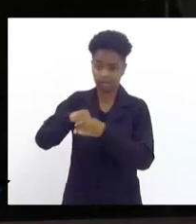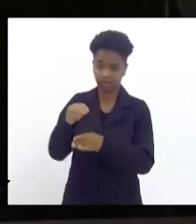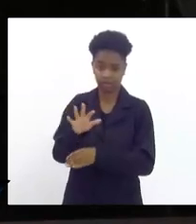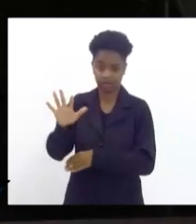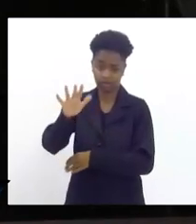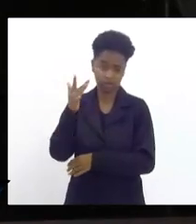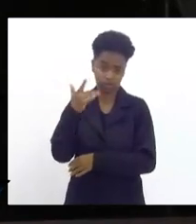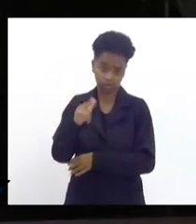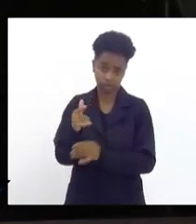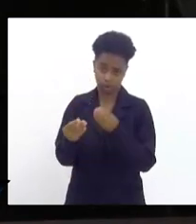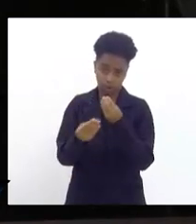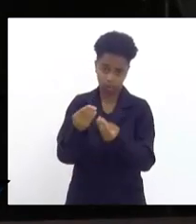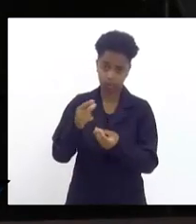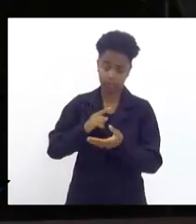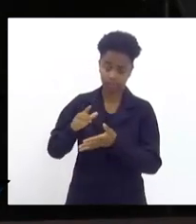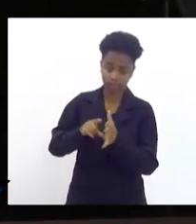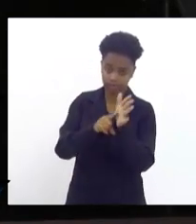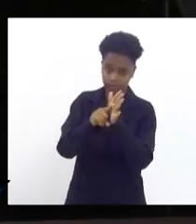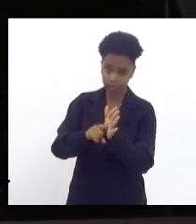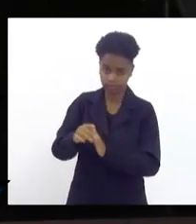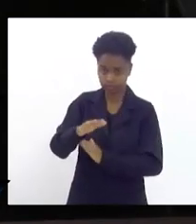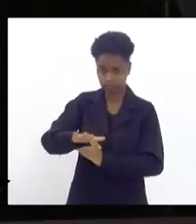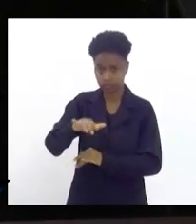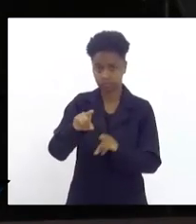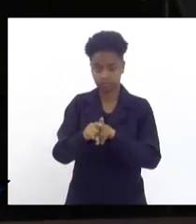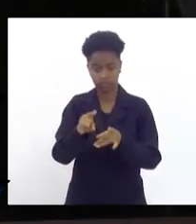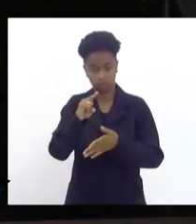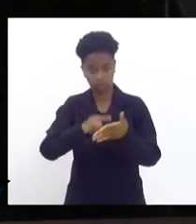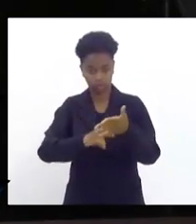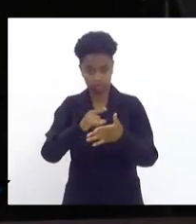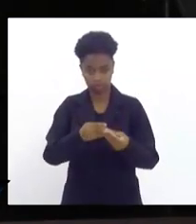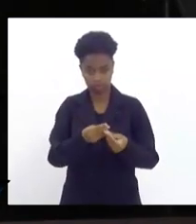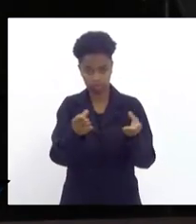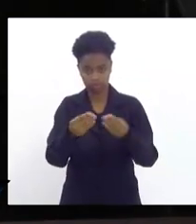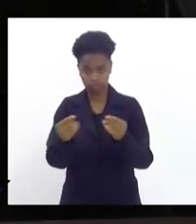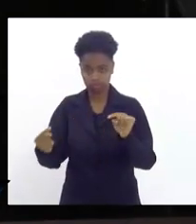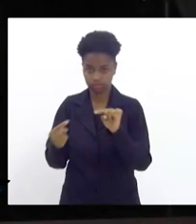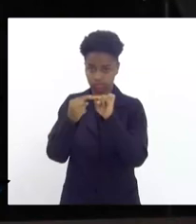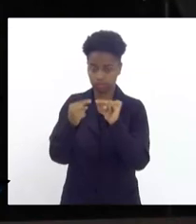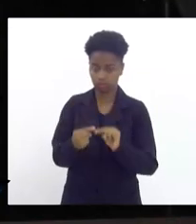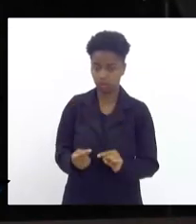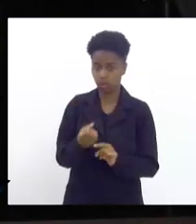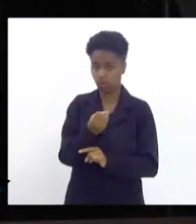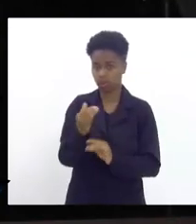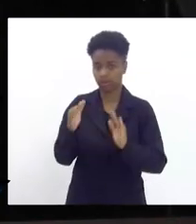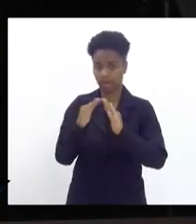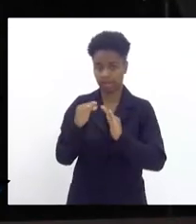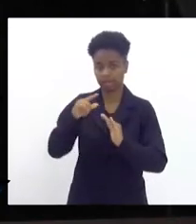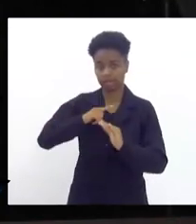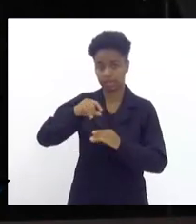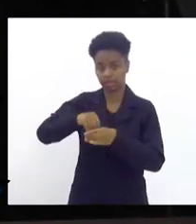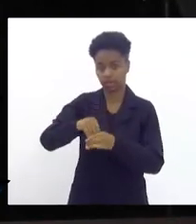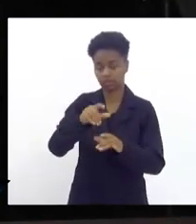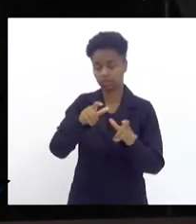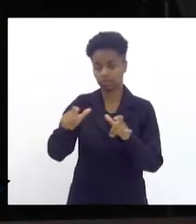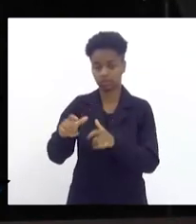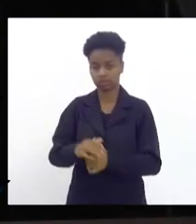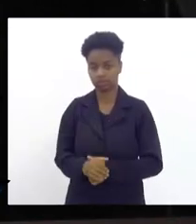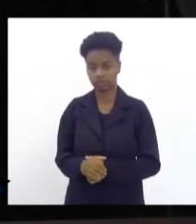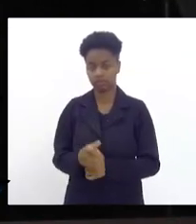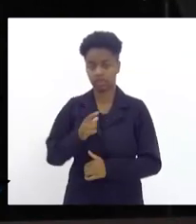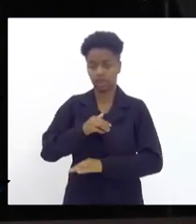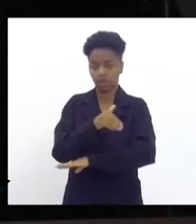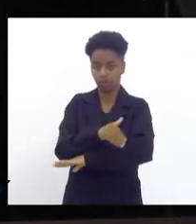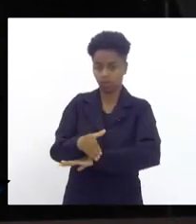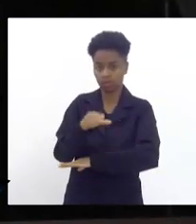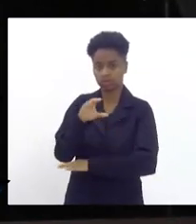tem um mapeamento da área e a conta vai chegar de acordo com as unidades que existem naquela comunidade com endereço